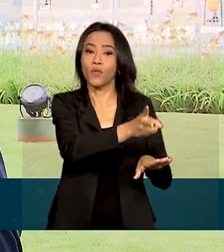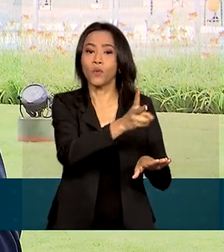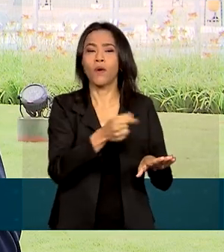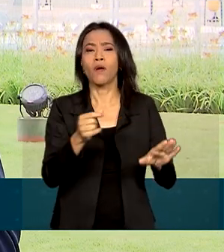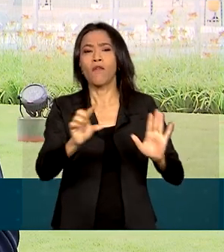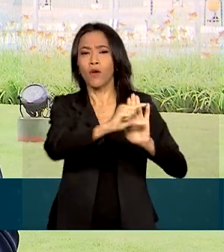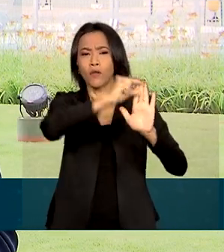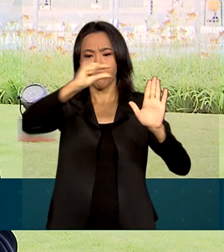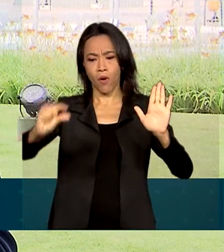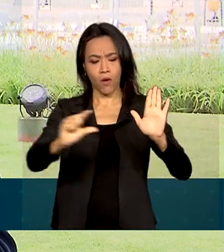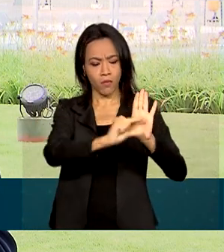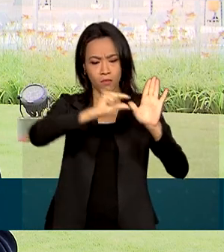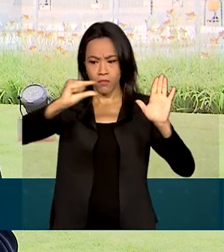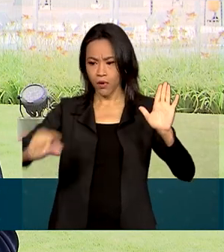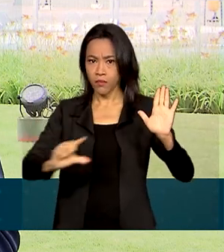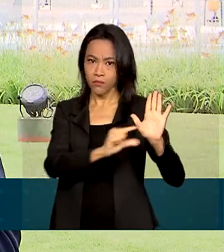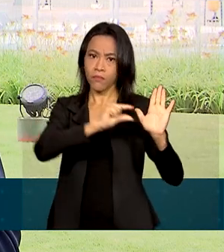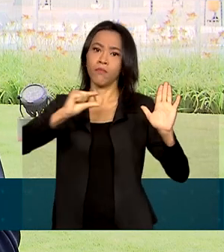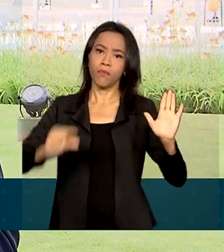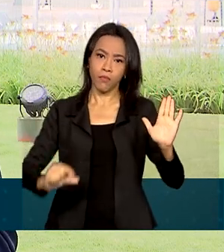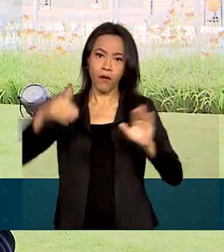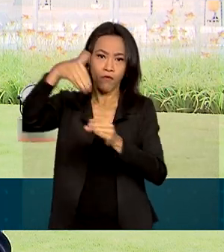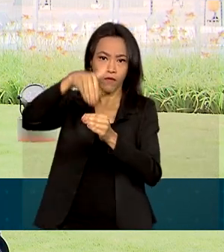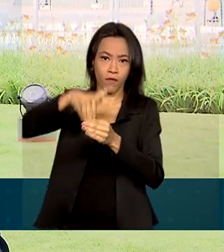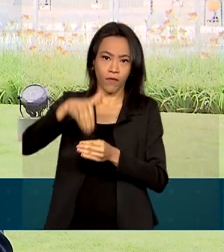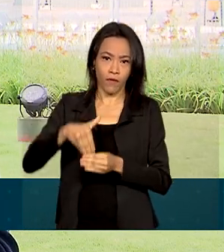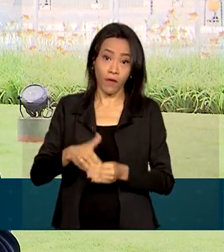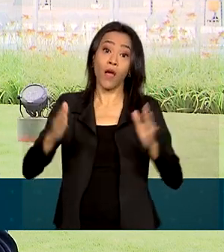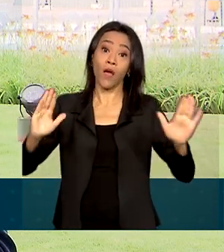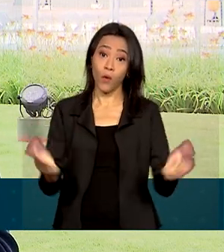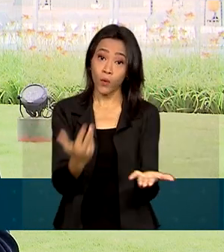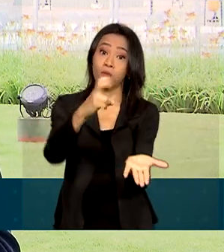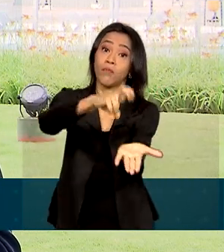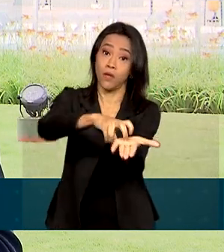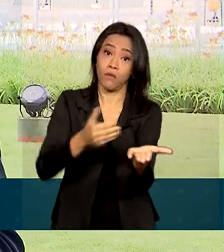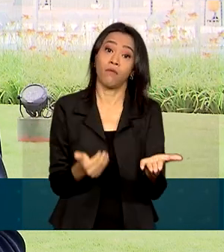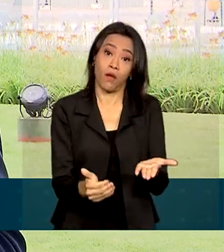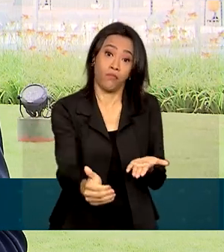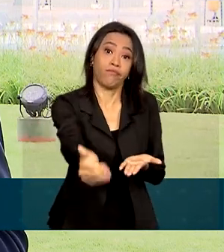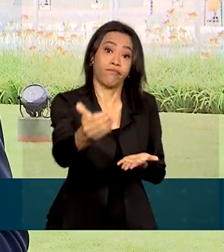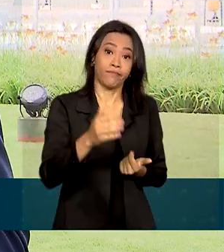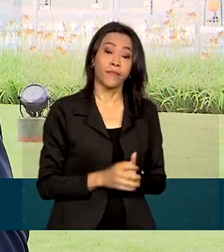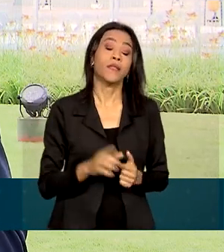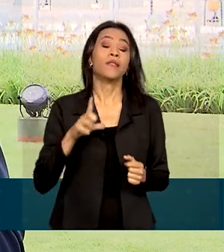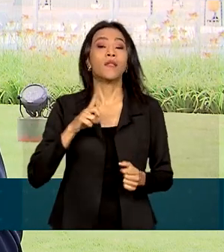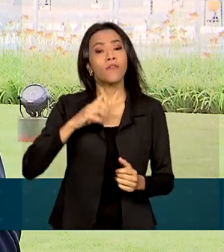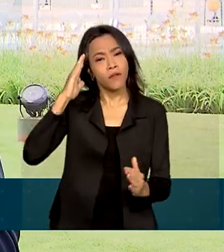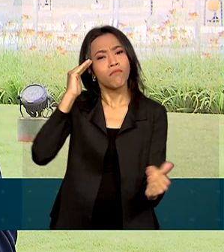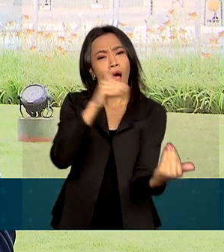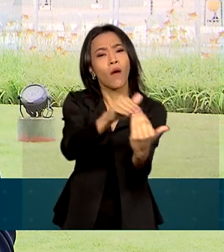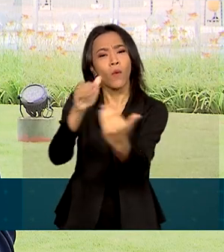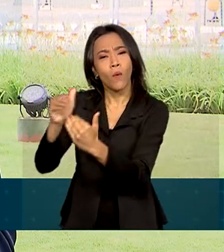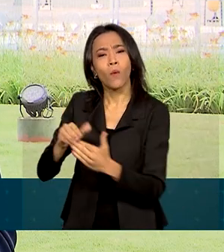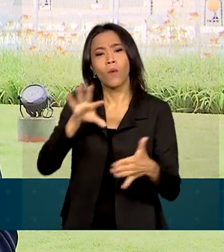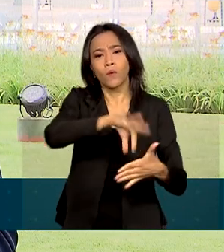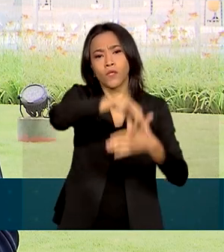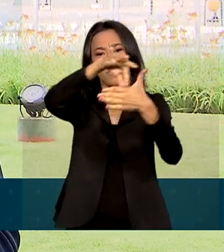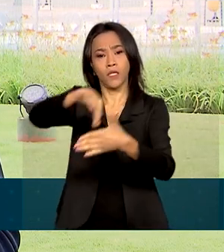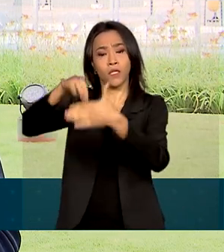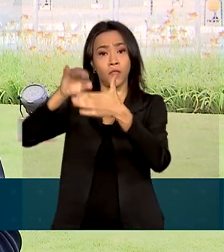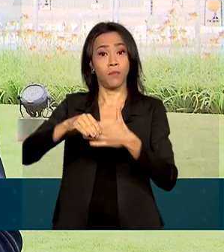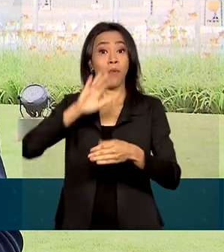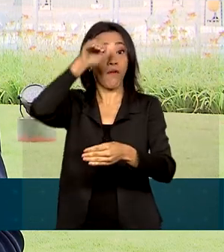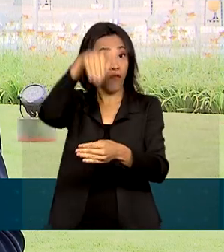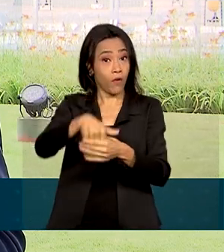destaques, o que deve acontecer nesta manhã. Houve também acordo de líderes para votar o segundo turno também hoje